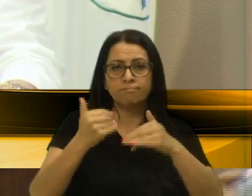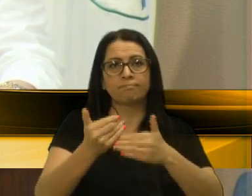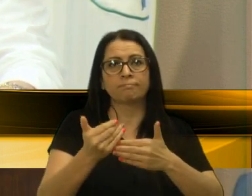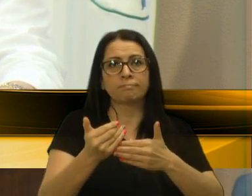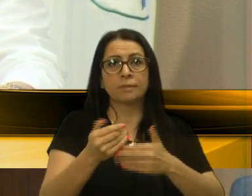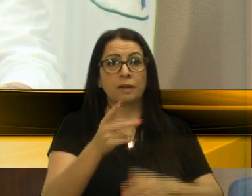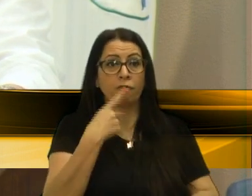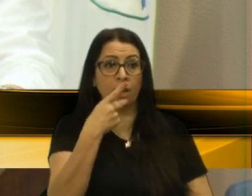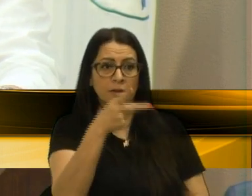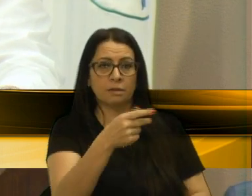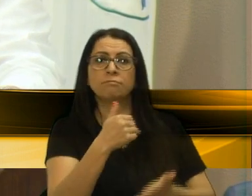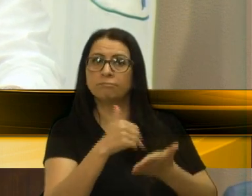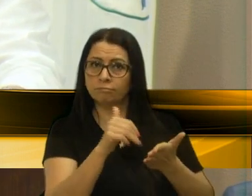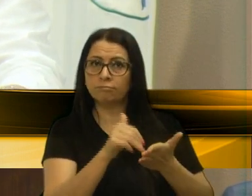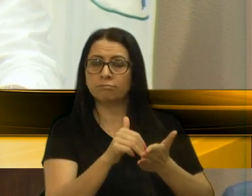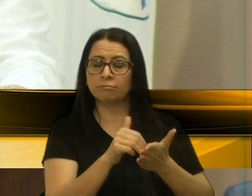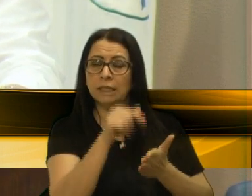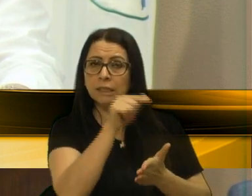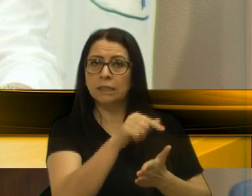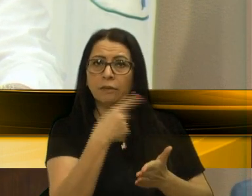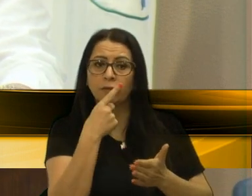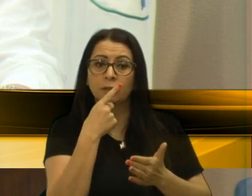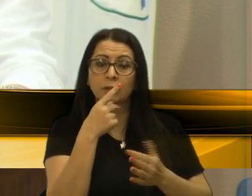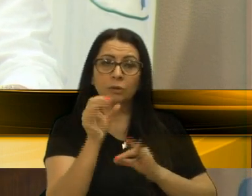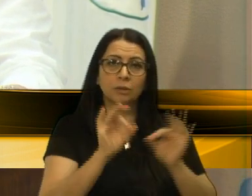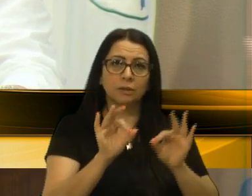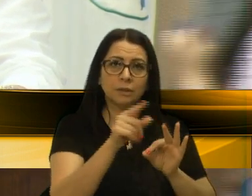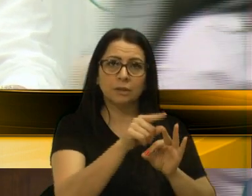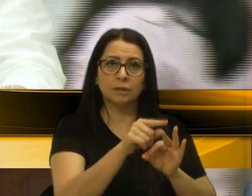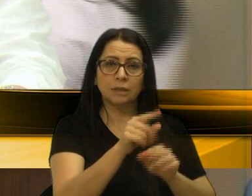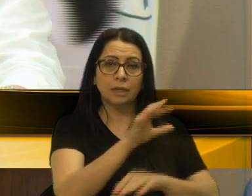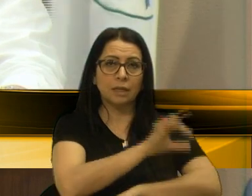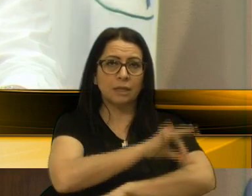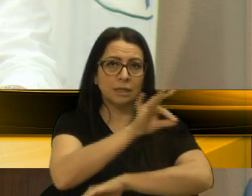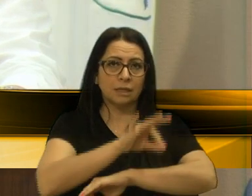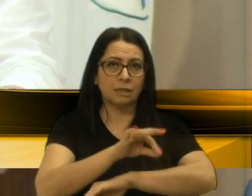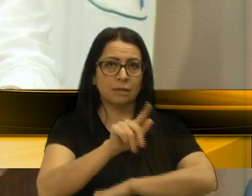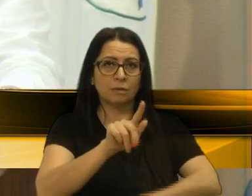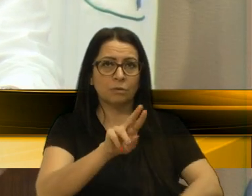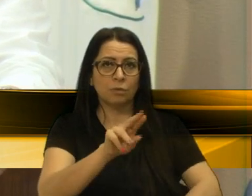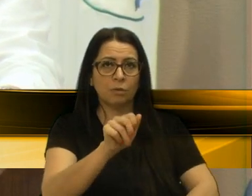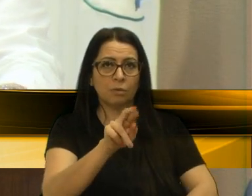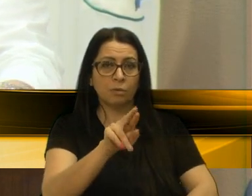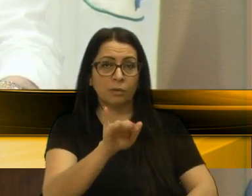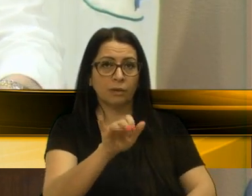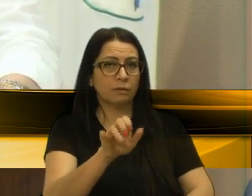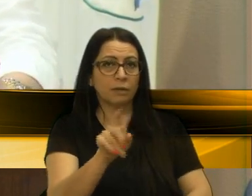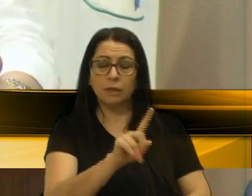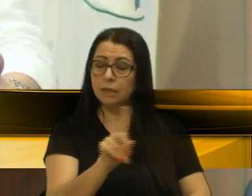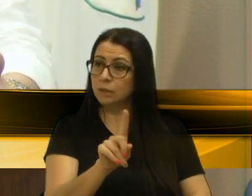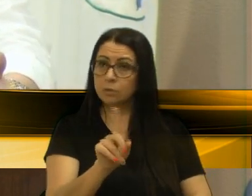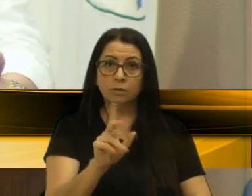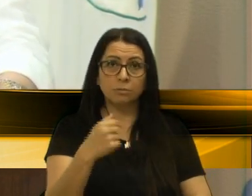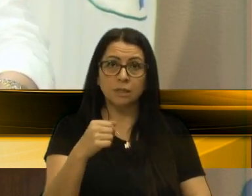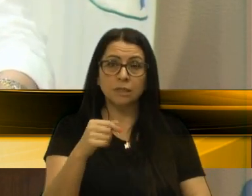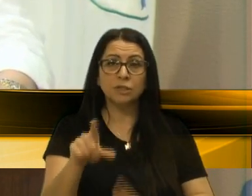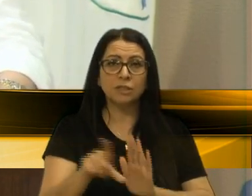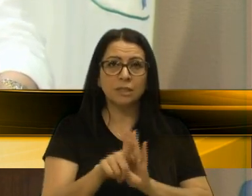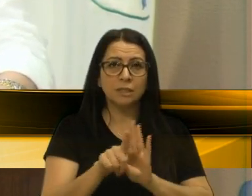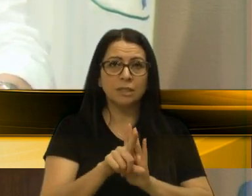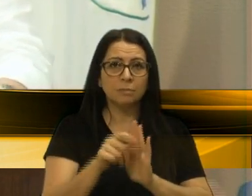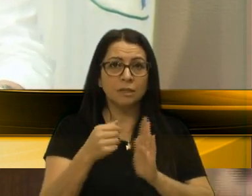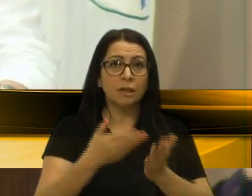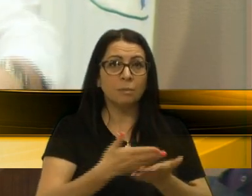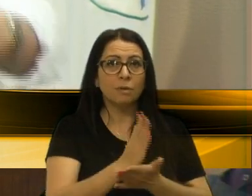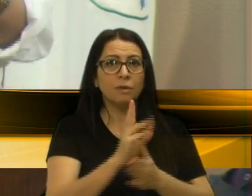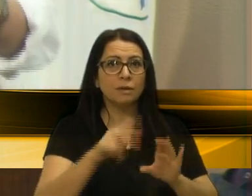A fala do secretário. Aí ele foi corrigido pela arquiteta Guaresi, dizendo que não, isso precisa de lei, tem que